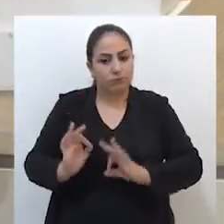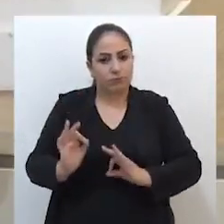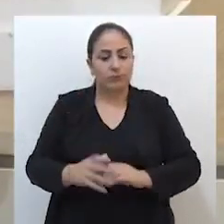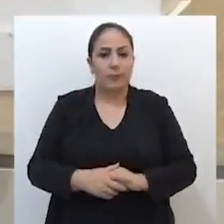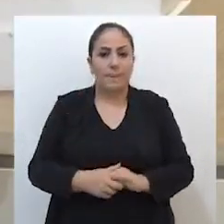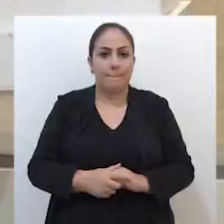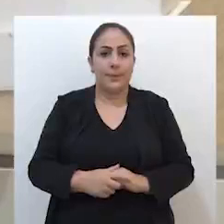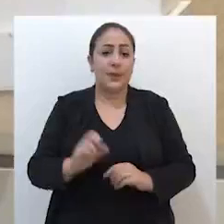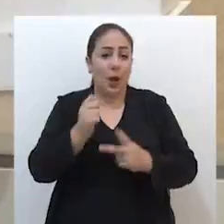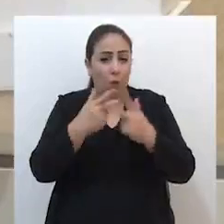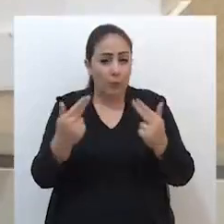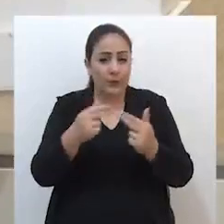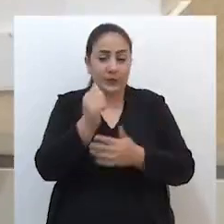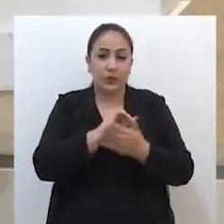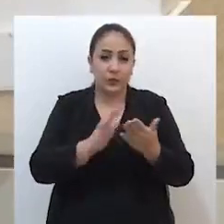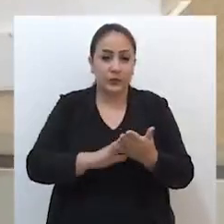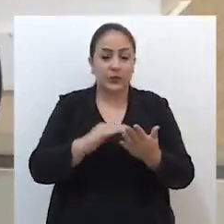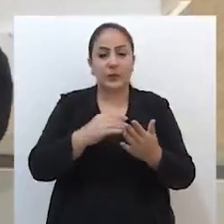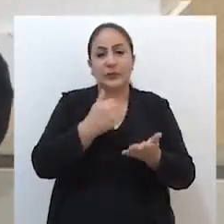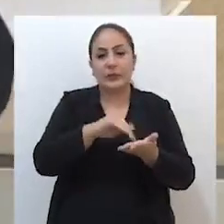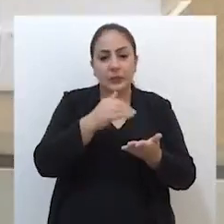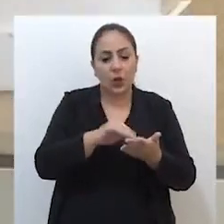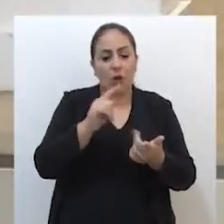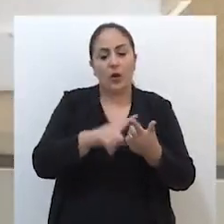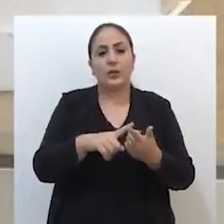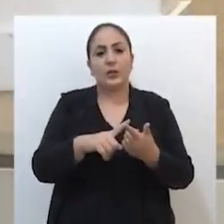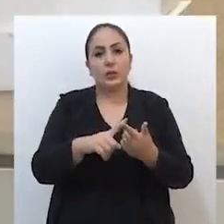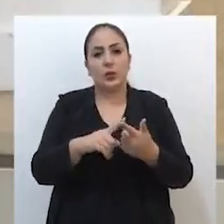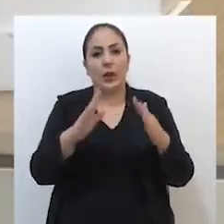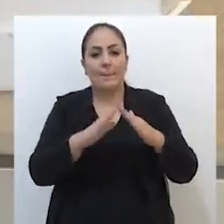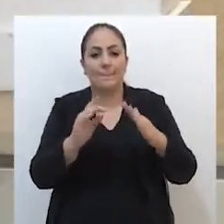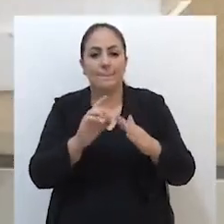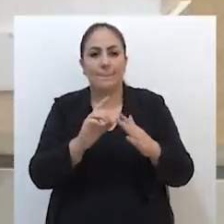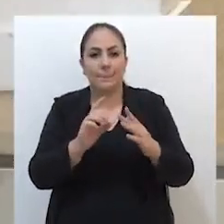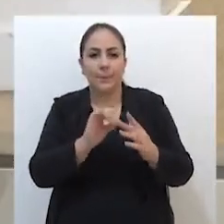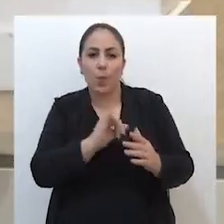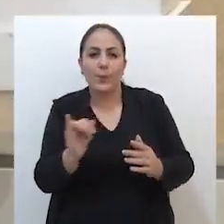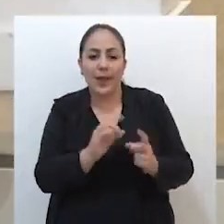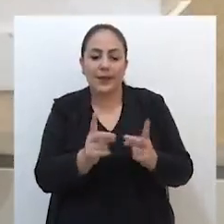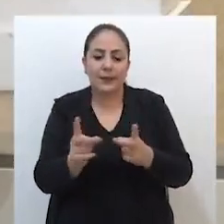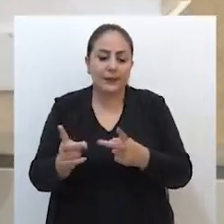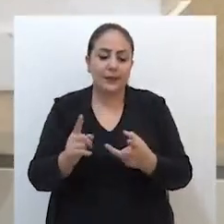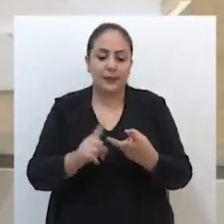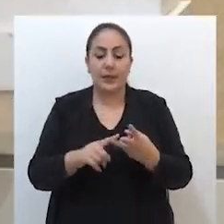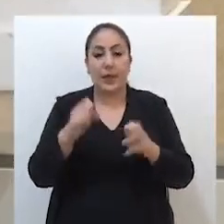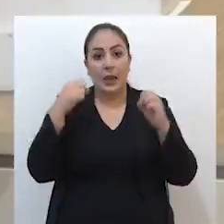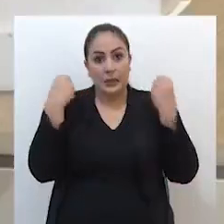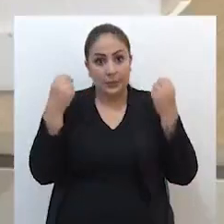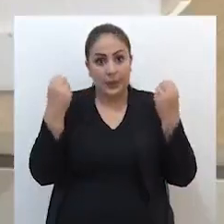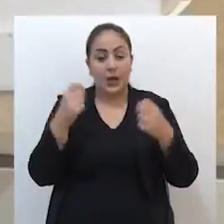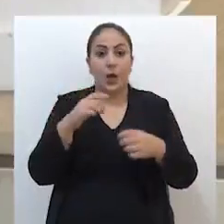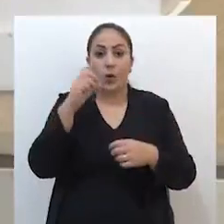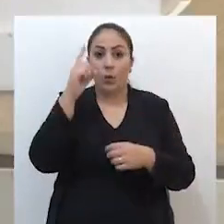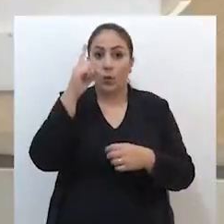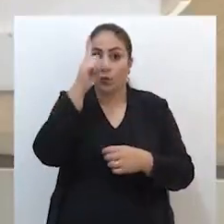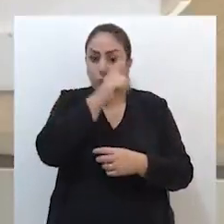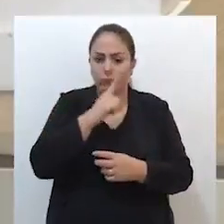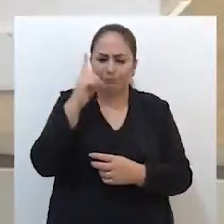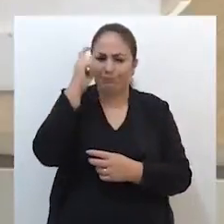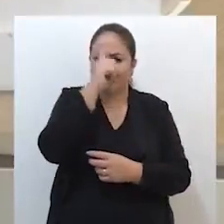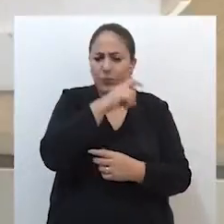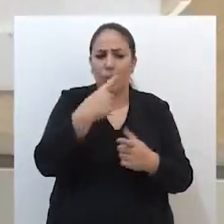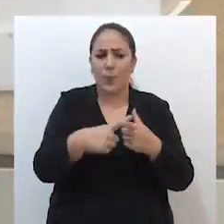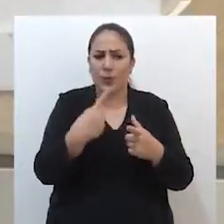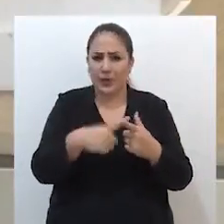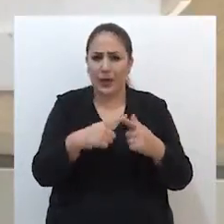programada de algumas atividades, escritórios, imobiliárias e academias, por exemplo. Bom, o domingo foi muito